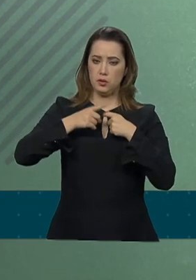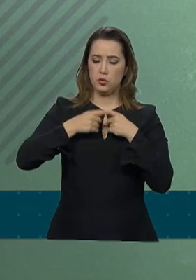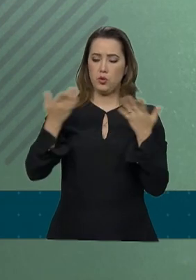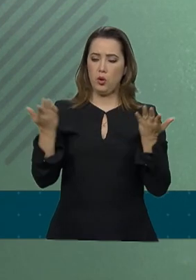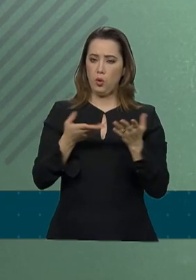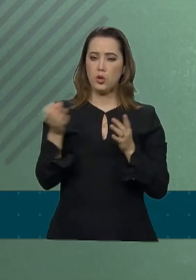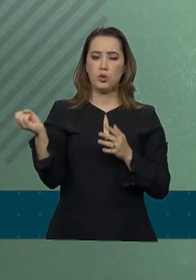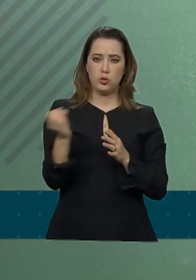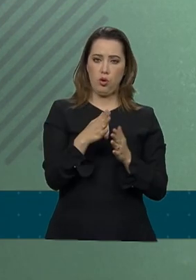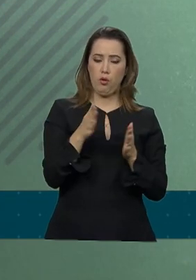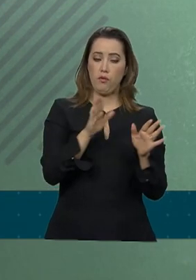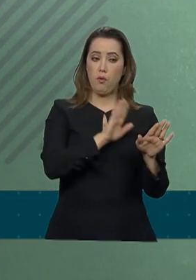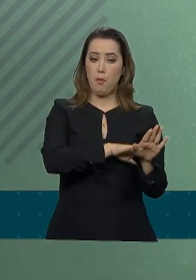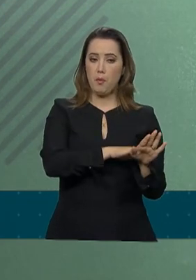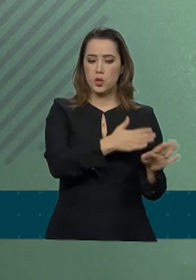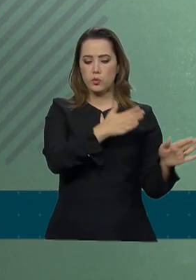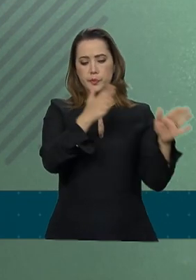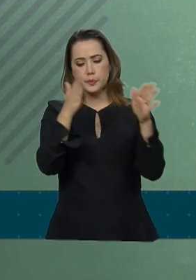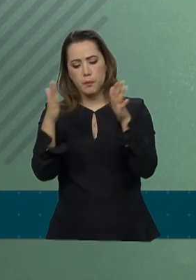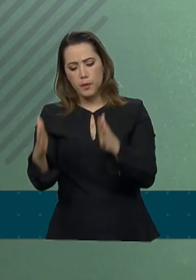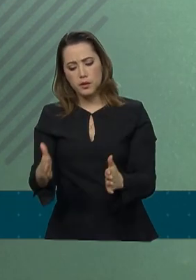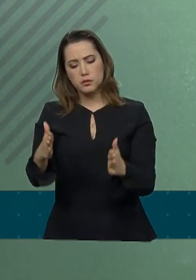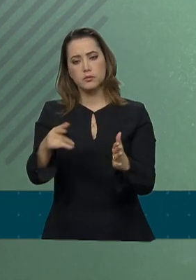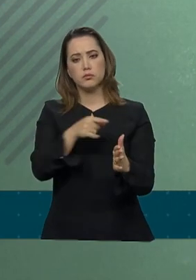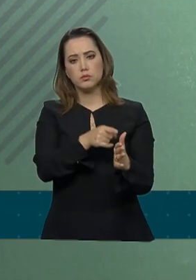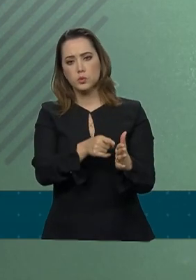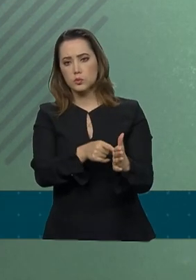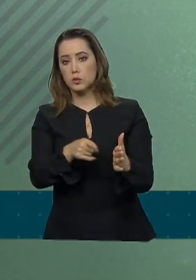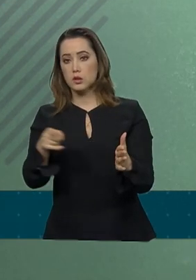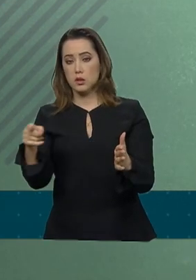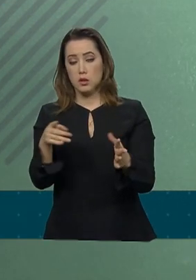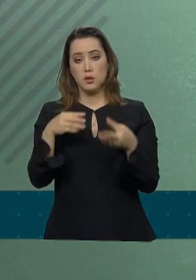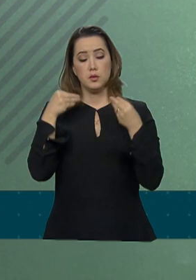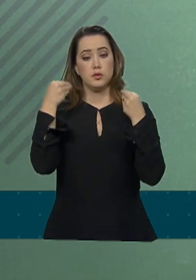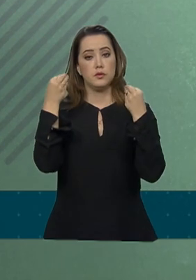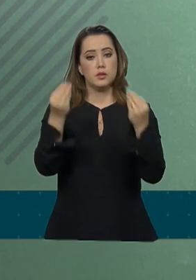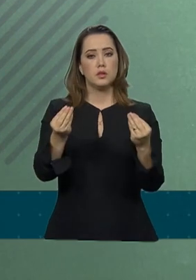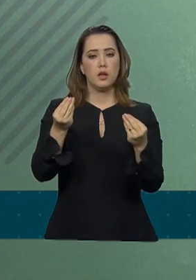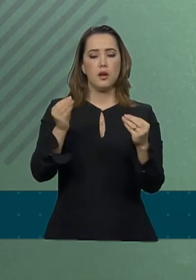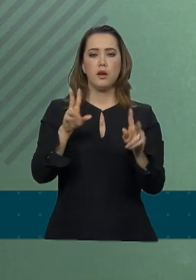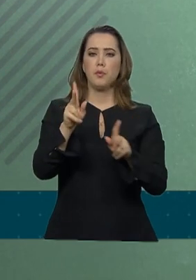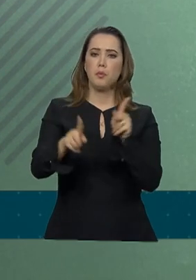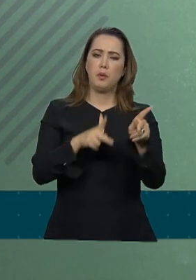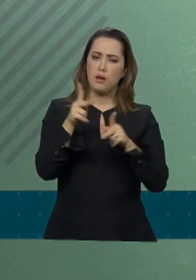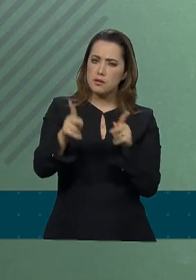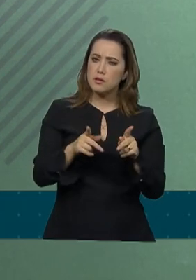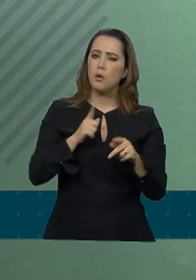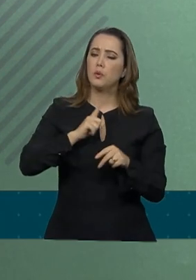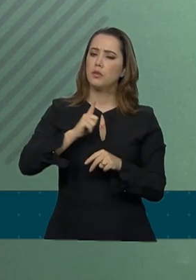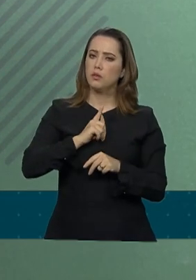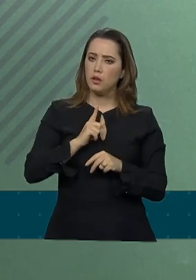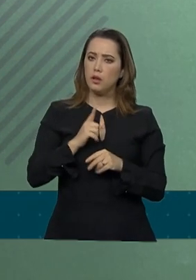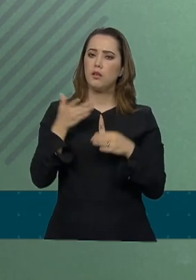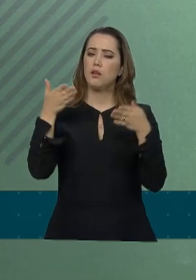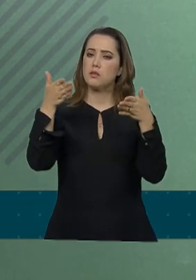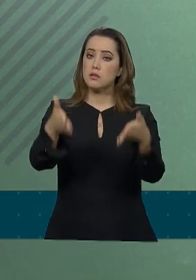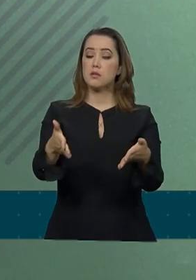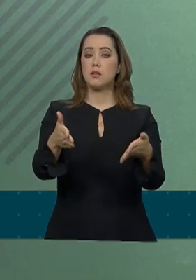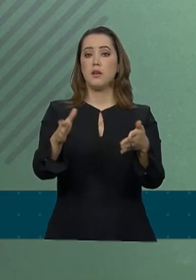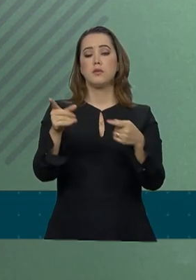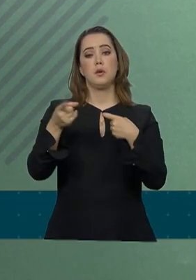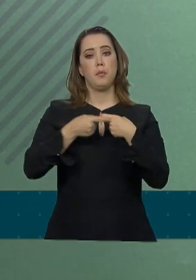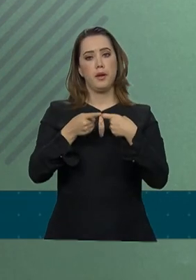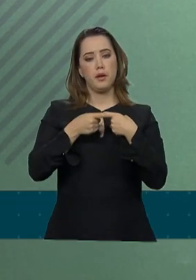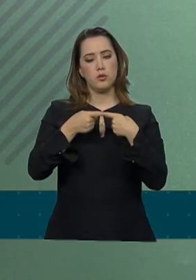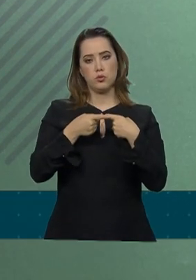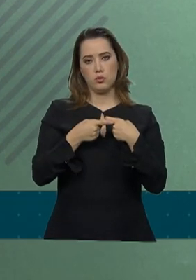Programa Mais Médicos, com a finalidade de garantir que a maioria da população tenha acesso ao atendimento médico